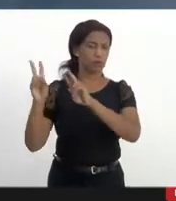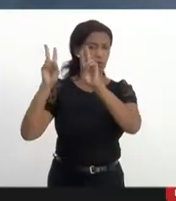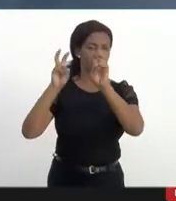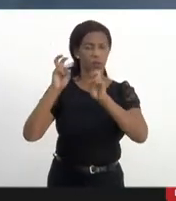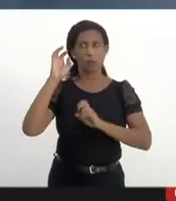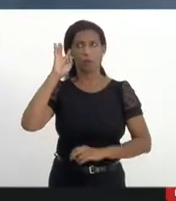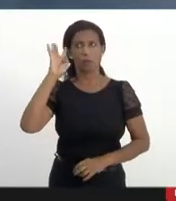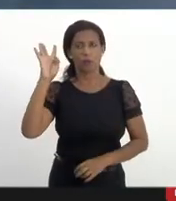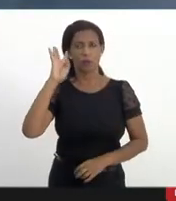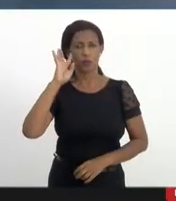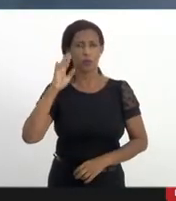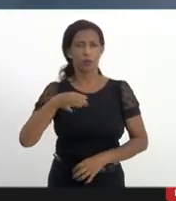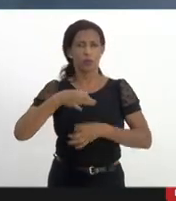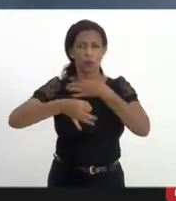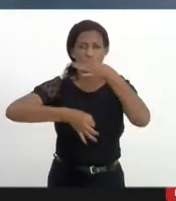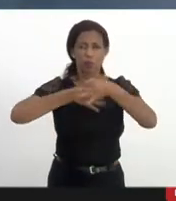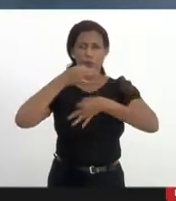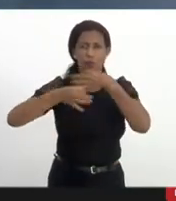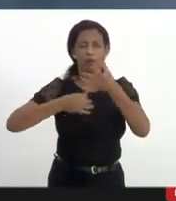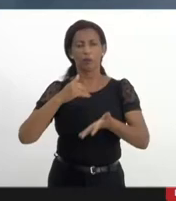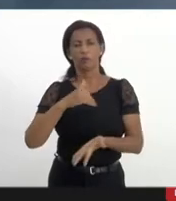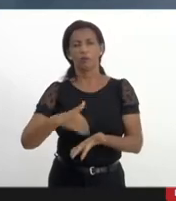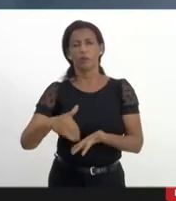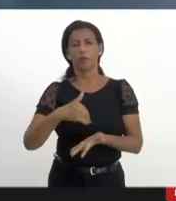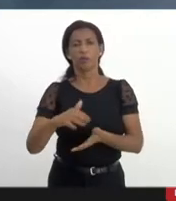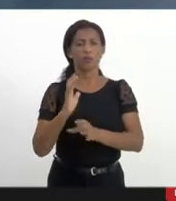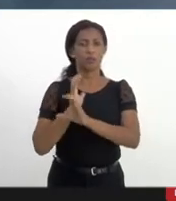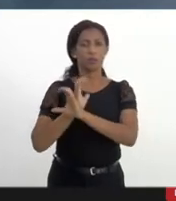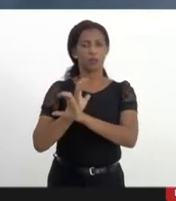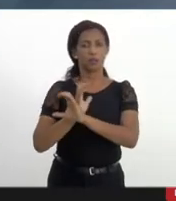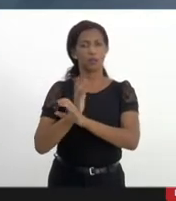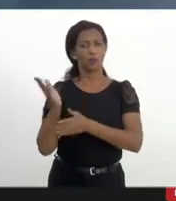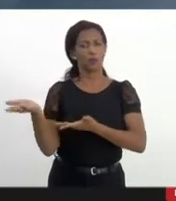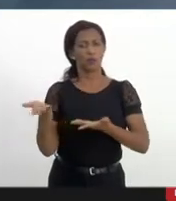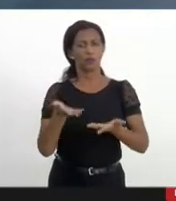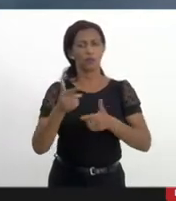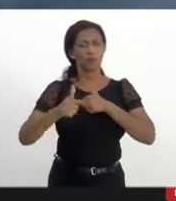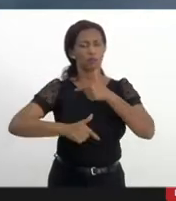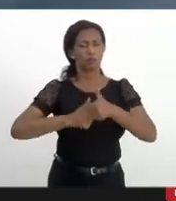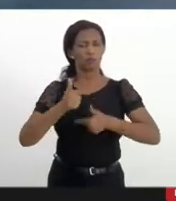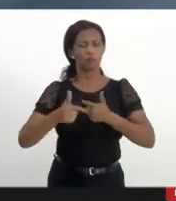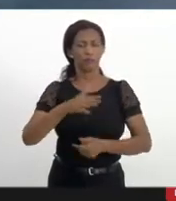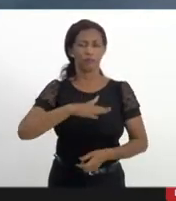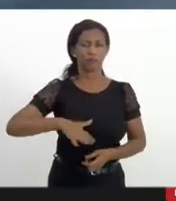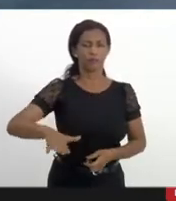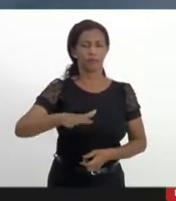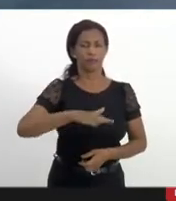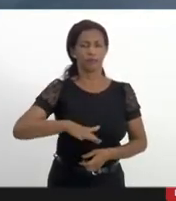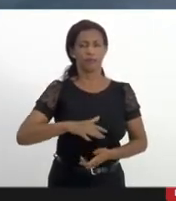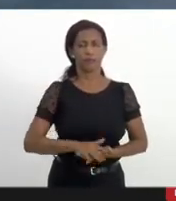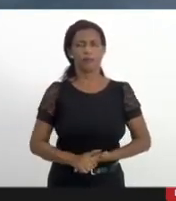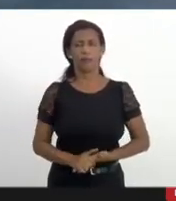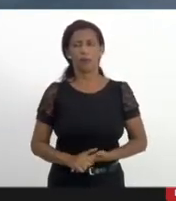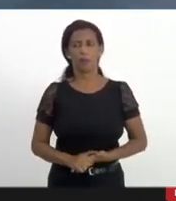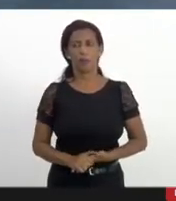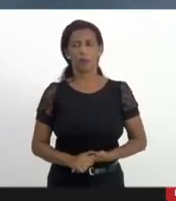reflexões aqui da Secretaria de Polícia Civil. A gente vem trabalhando nesse espaço como um espaço de bastante